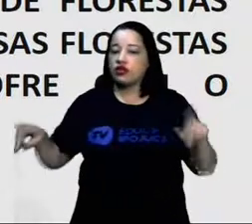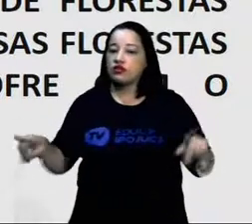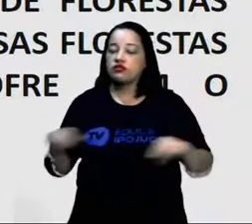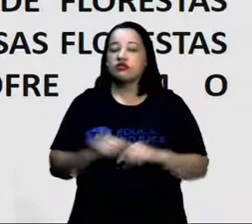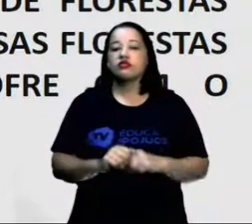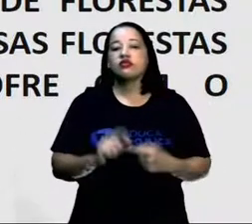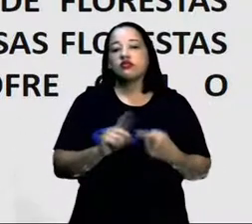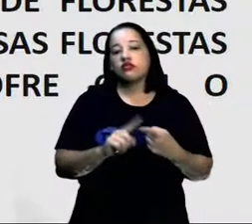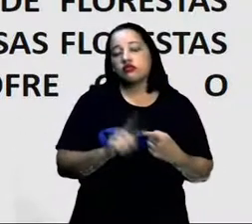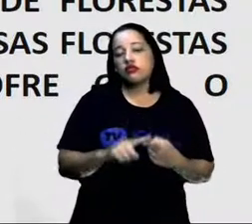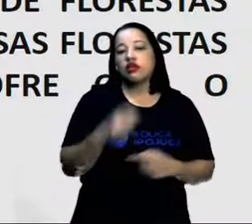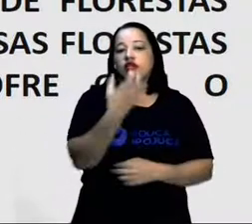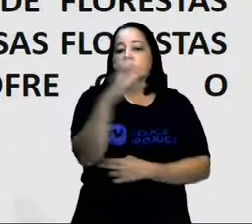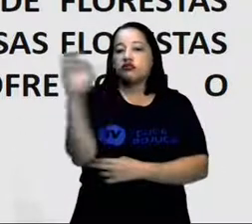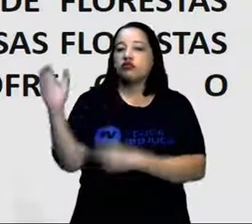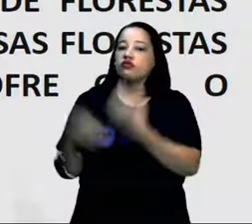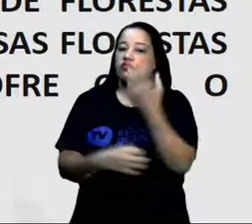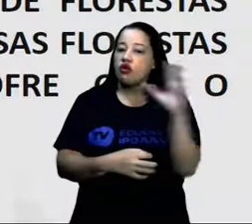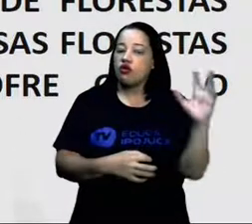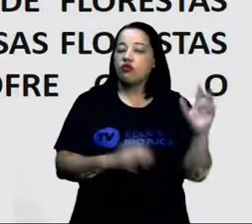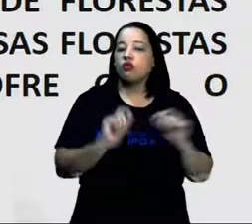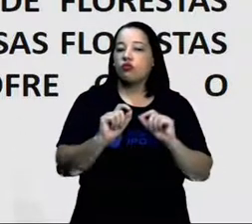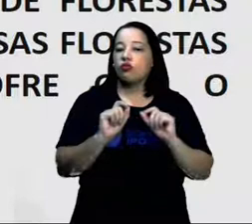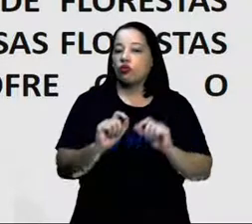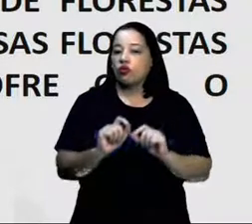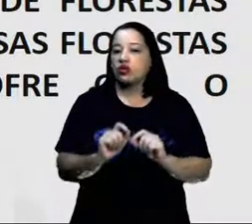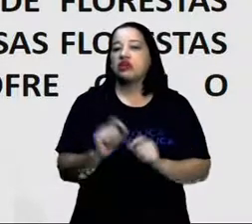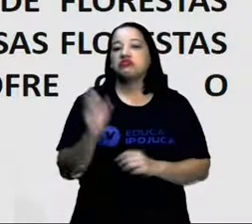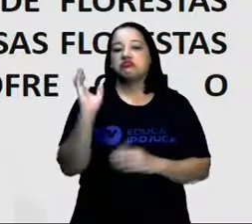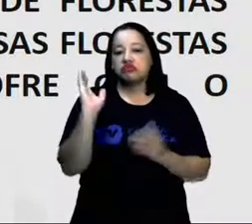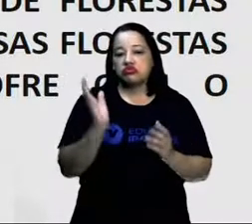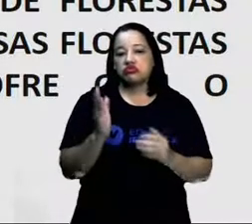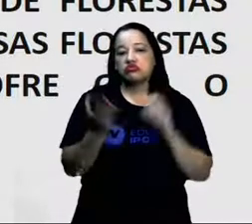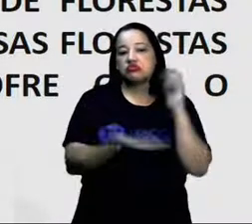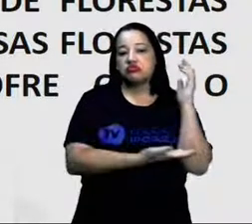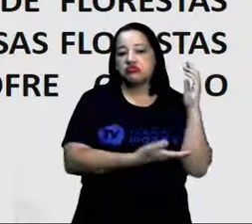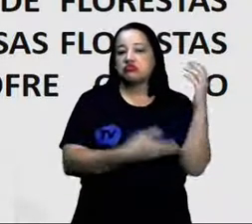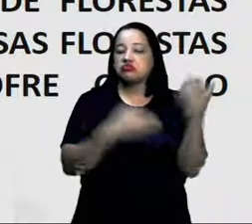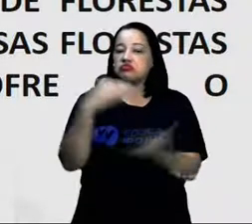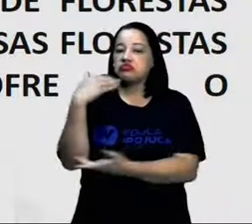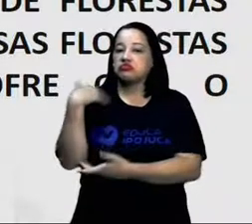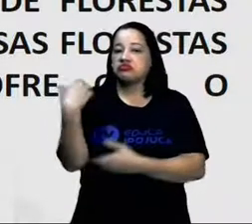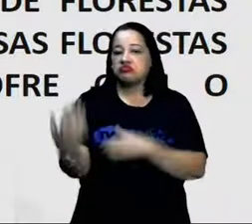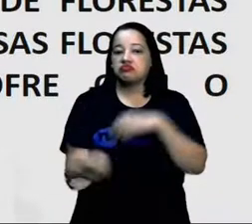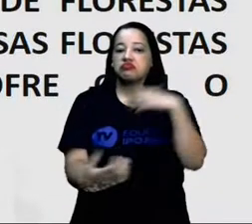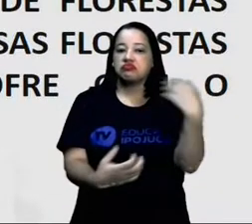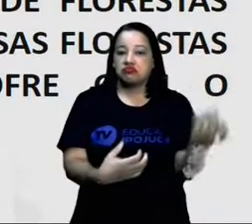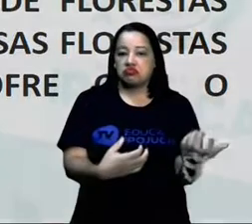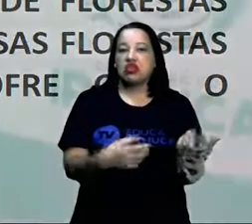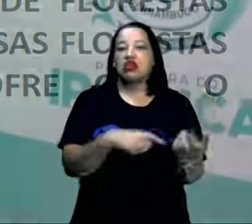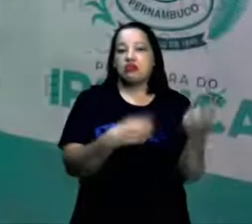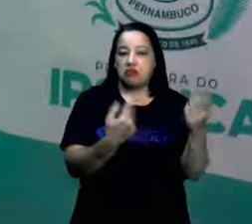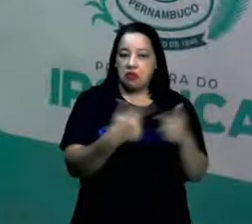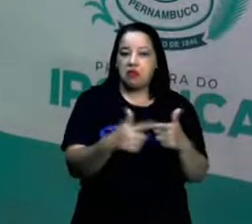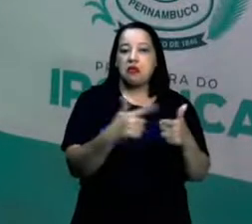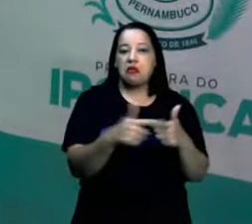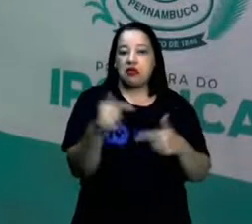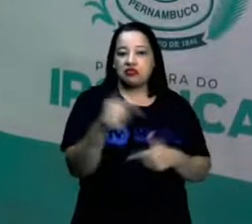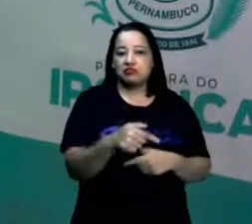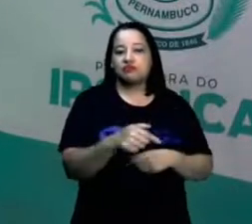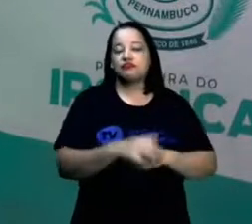grande parte dessas florestas já foi derrubada e o continente sofre com o desmatamento.